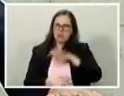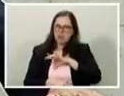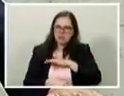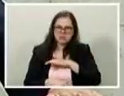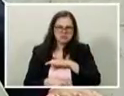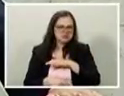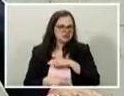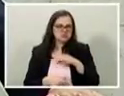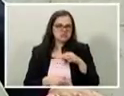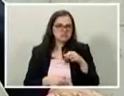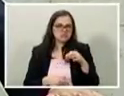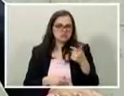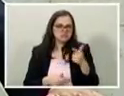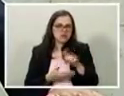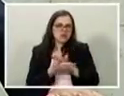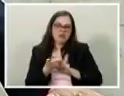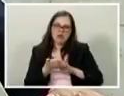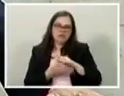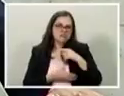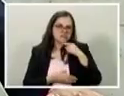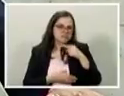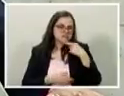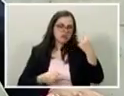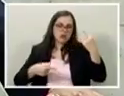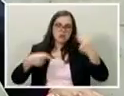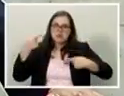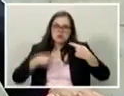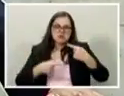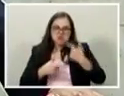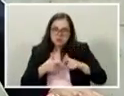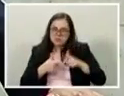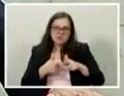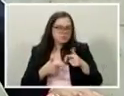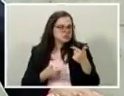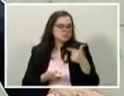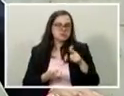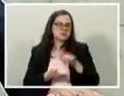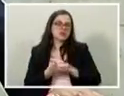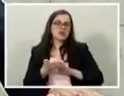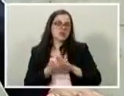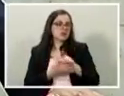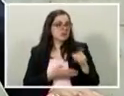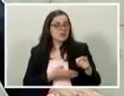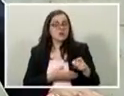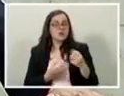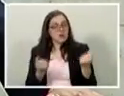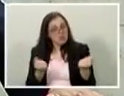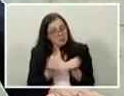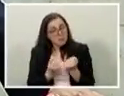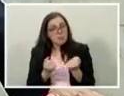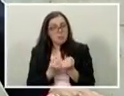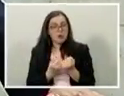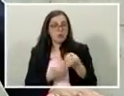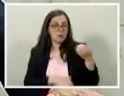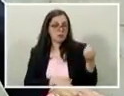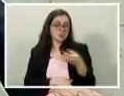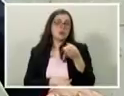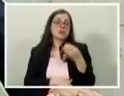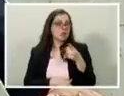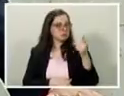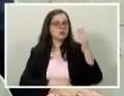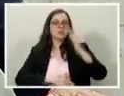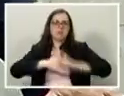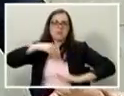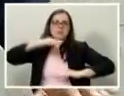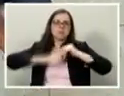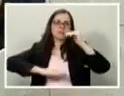ou política, muito pelo contrário, alguém que defende a modernidade e tem praticado, mas